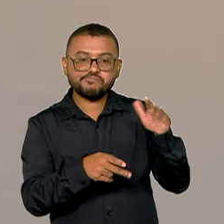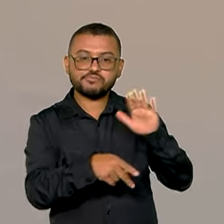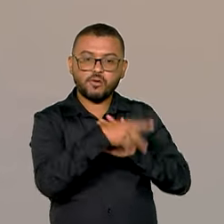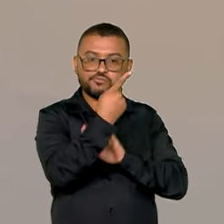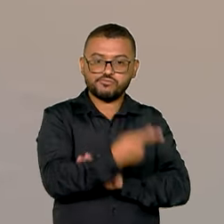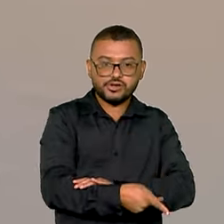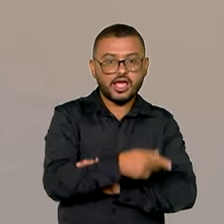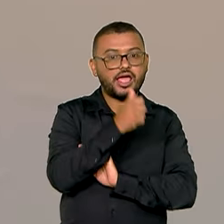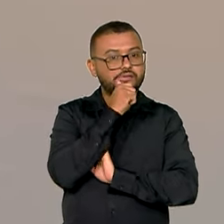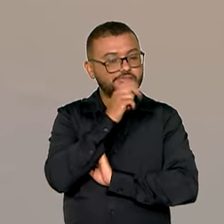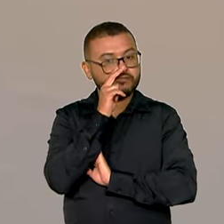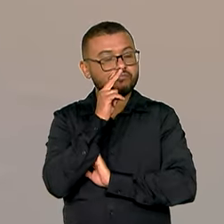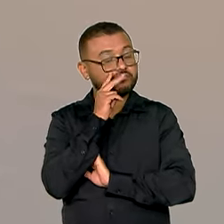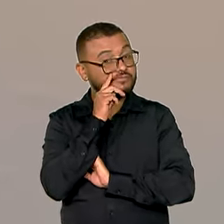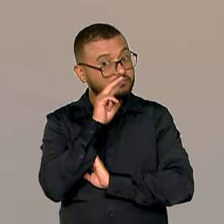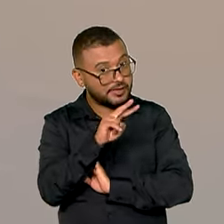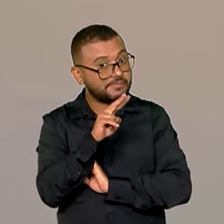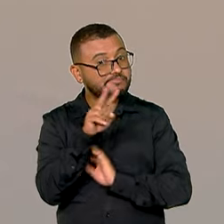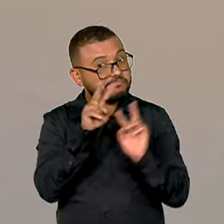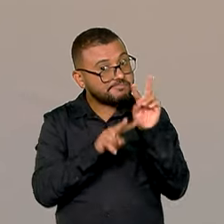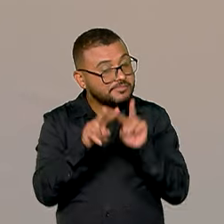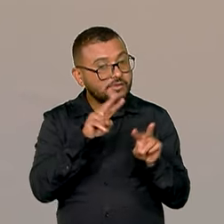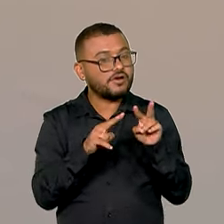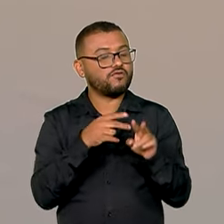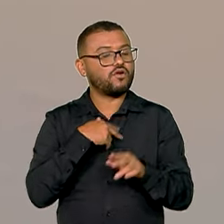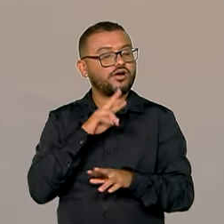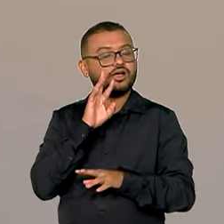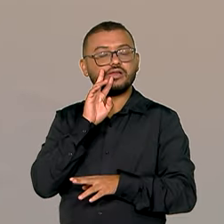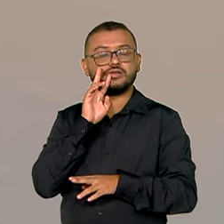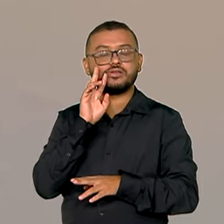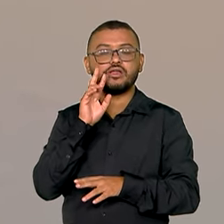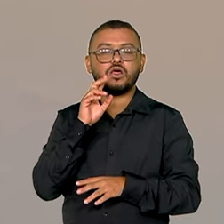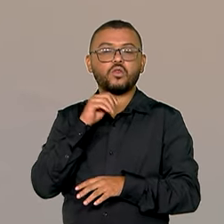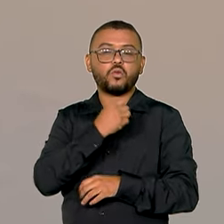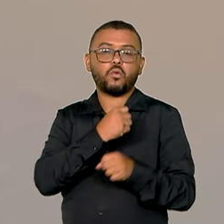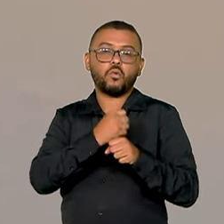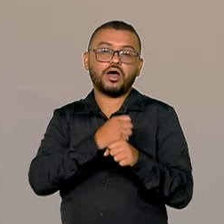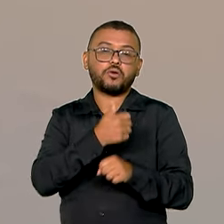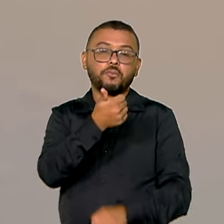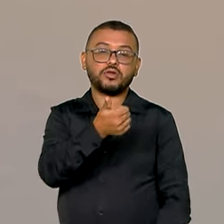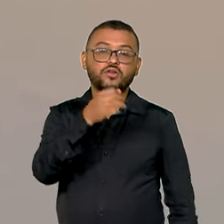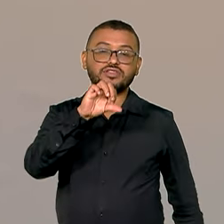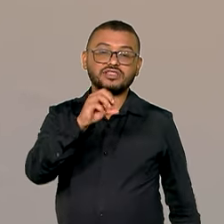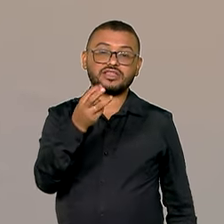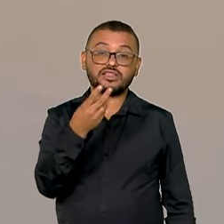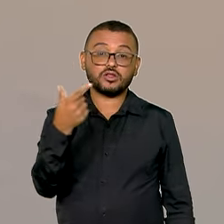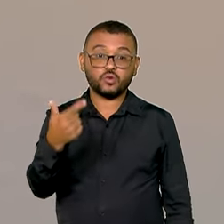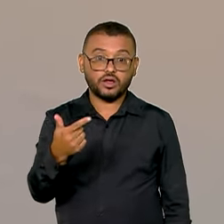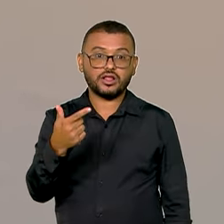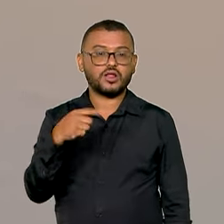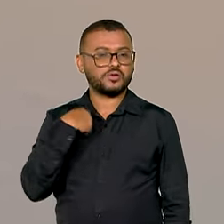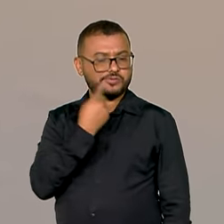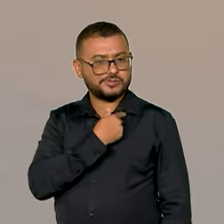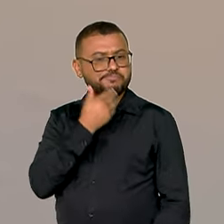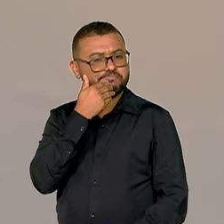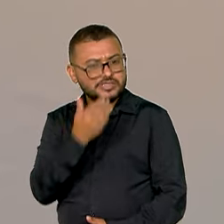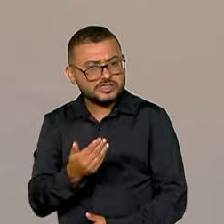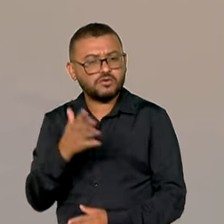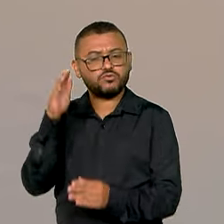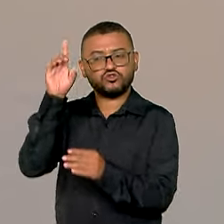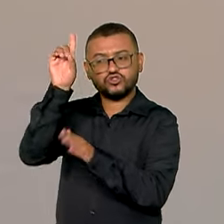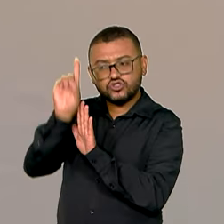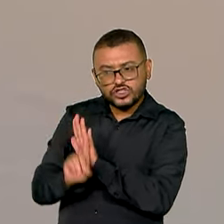visibilidade. E eu vou dar alguns exemplos rápidos aqui. Em 1932, nós conquistamos o direito de